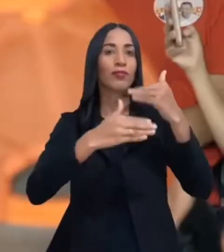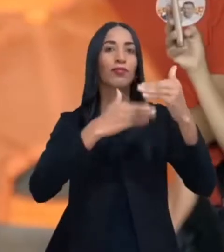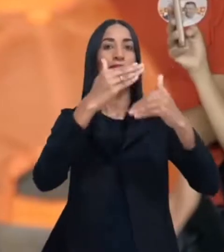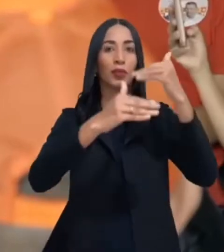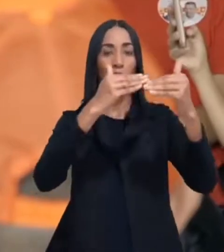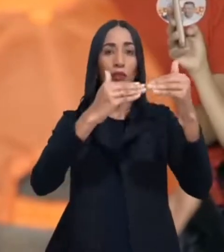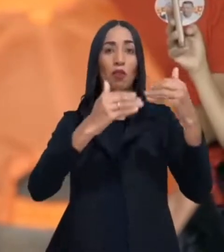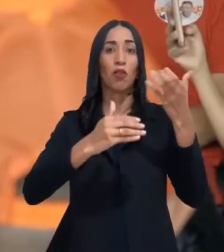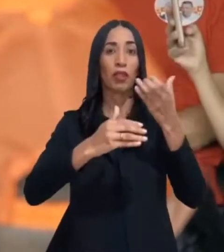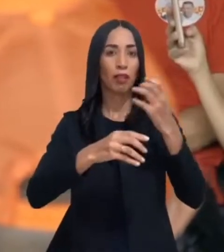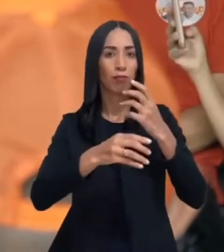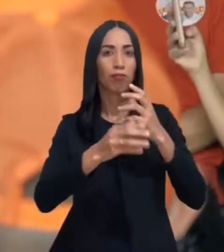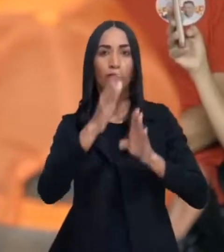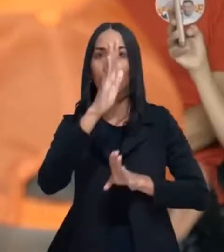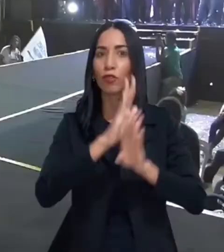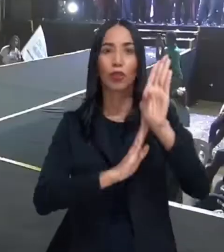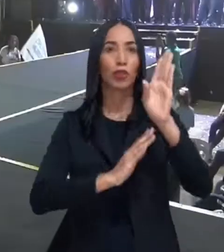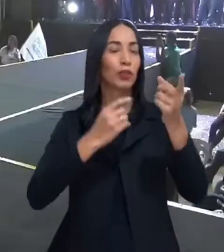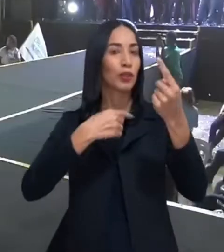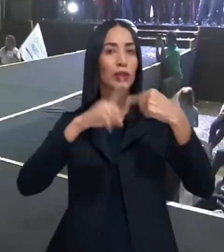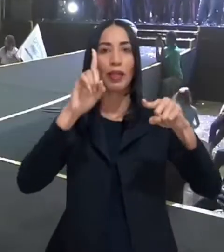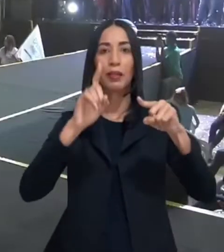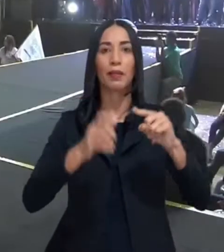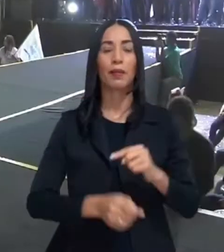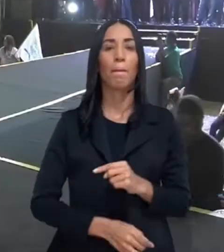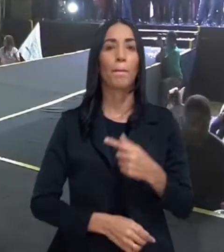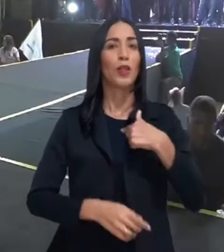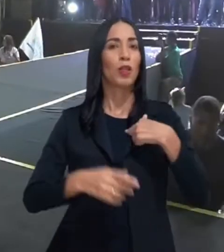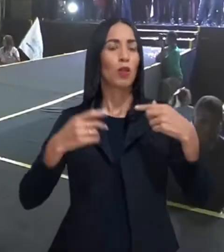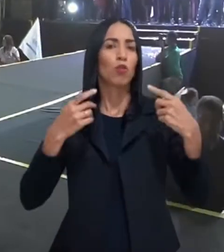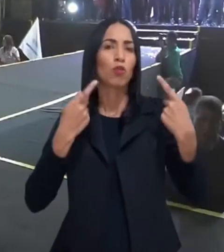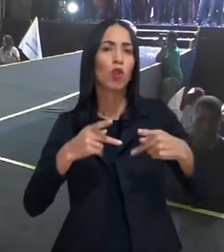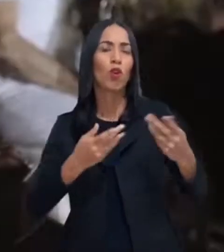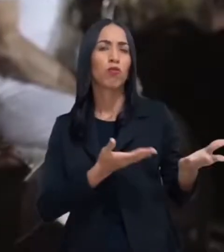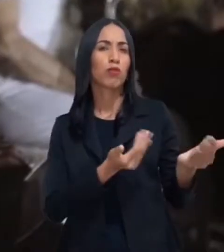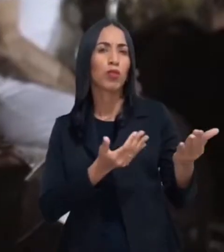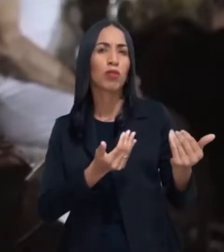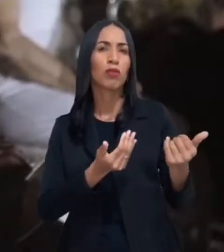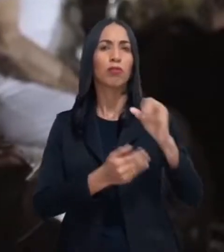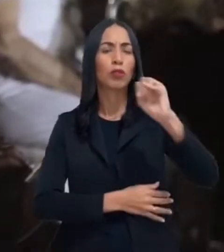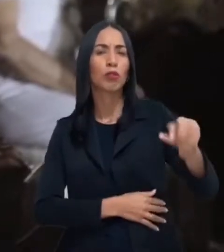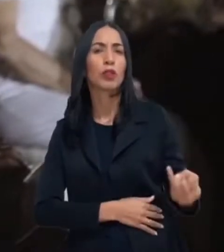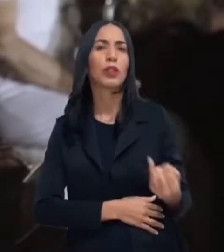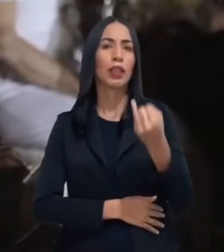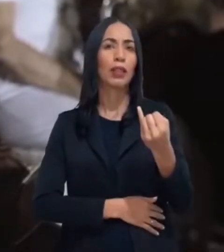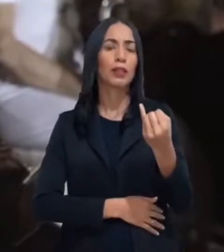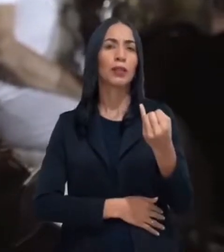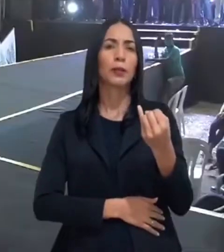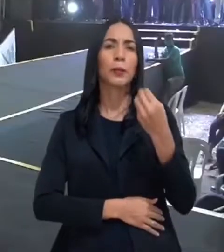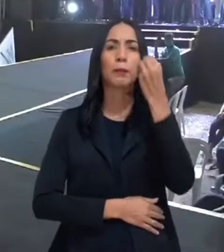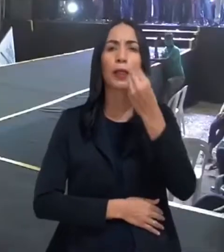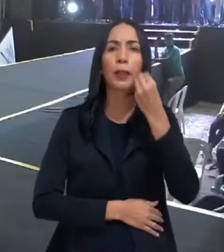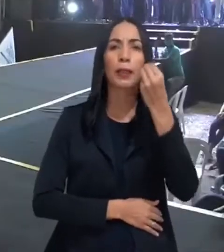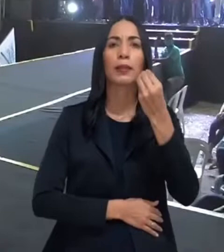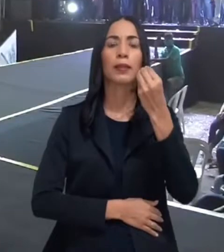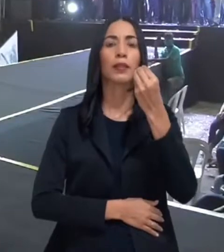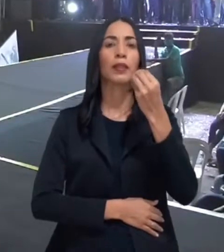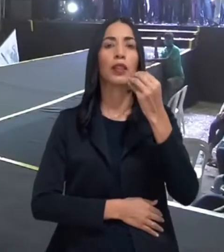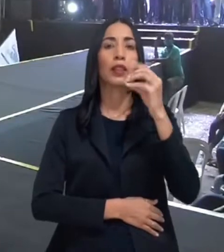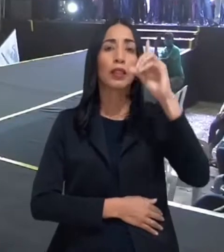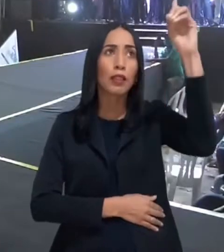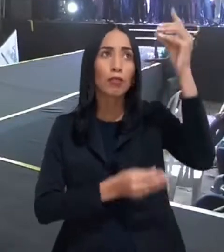mas agora a gente quer ir para a série A. Poder usar toda a minha juventude, as oportunidades que Deus me deu